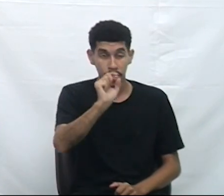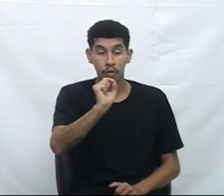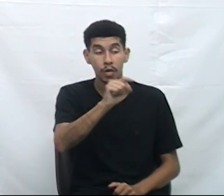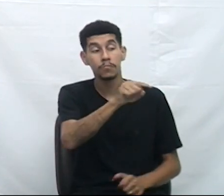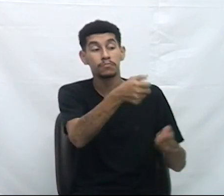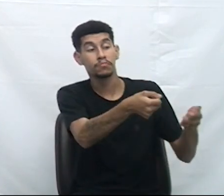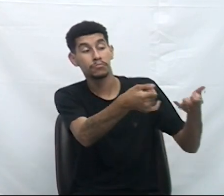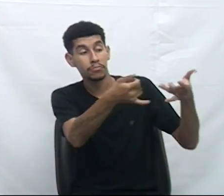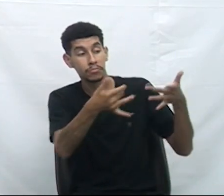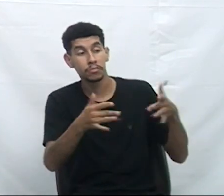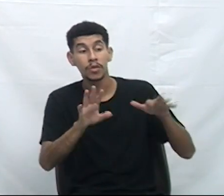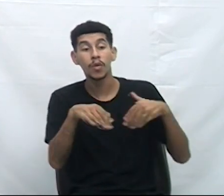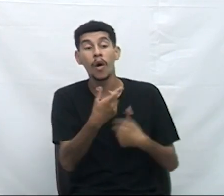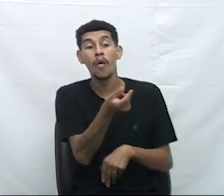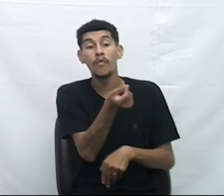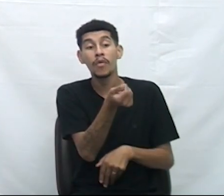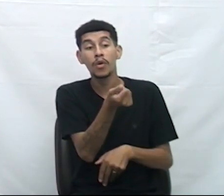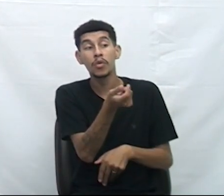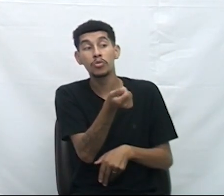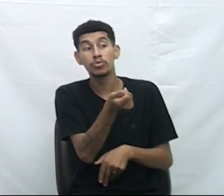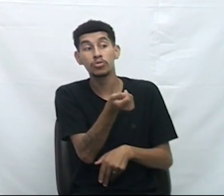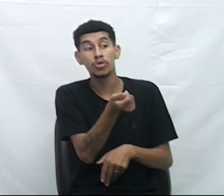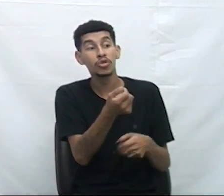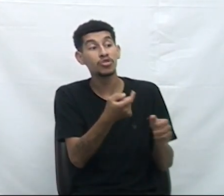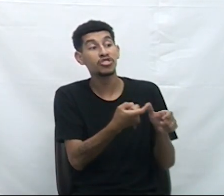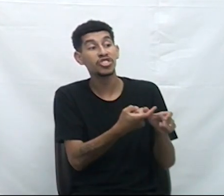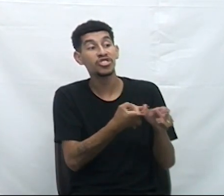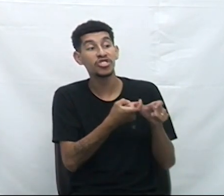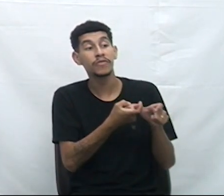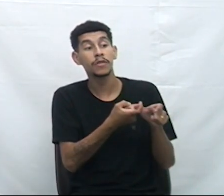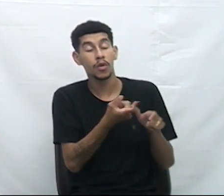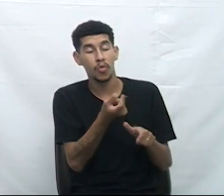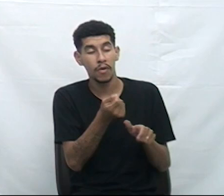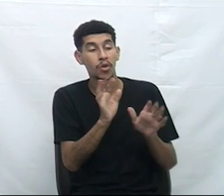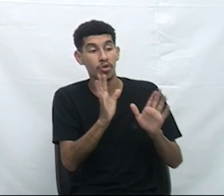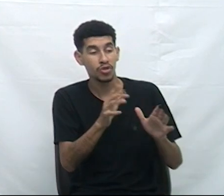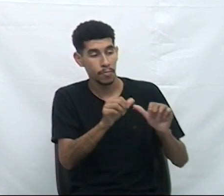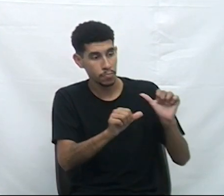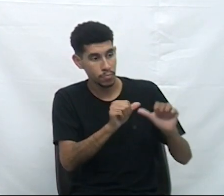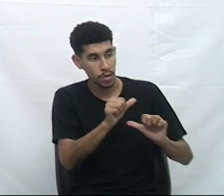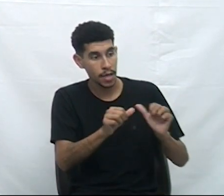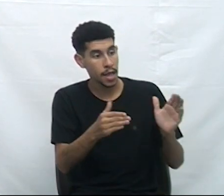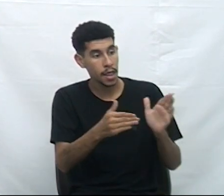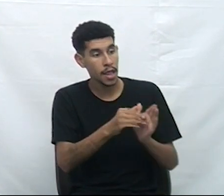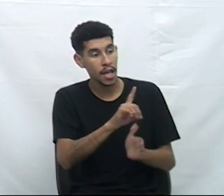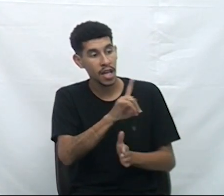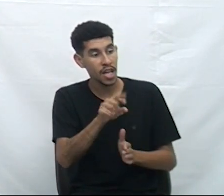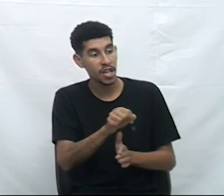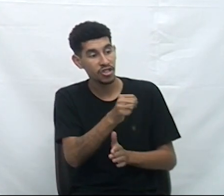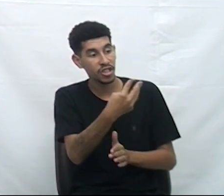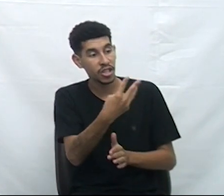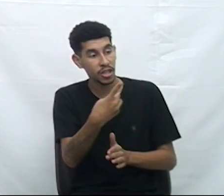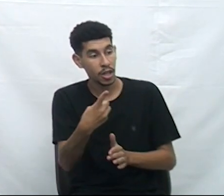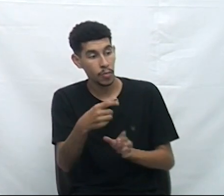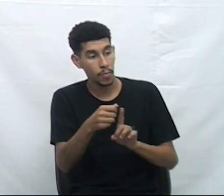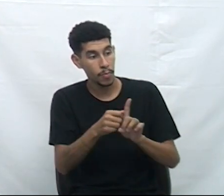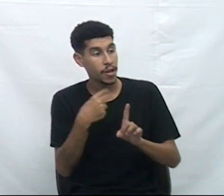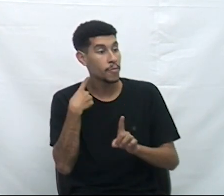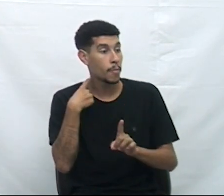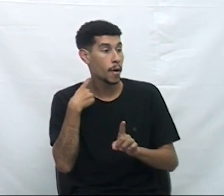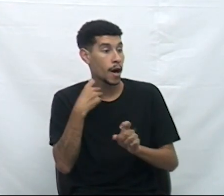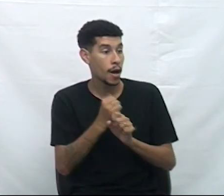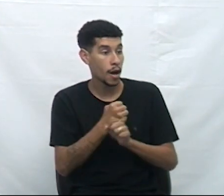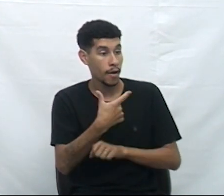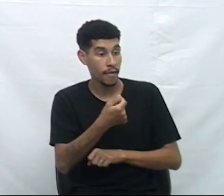informe qual o saldo devedor atual, com valores atualizados até o dia 31 de maio de 2024, da